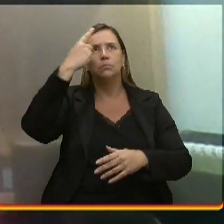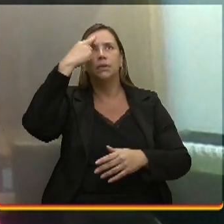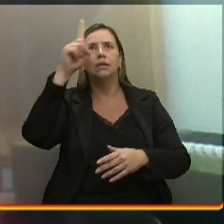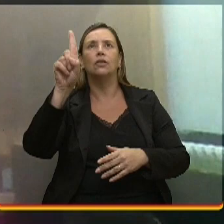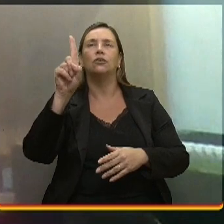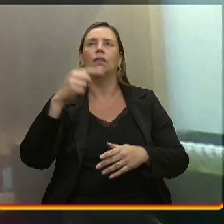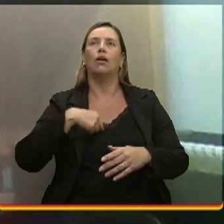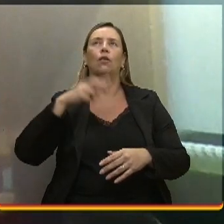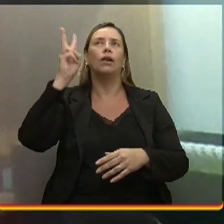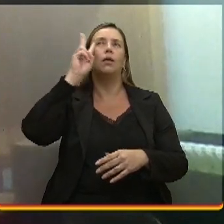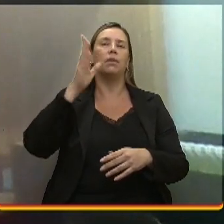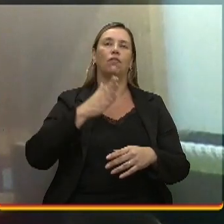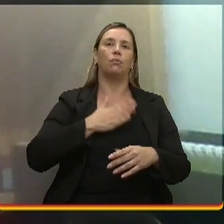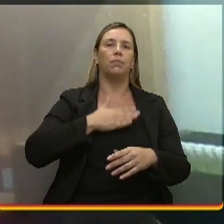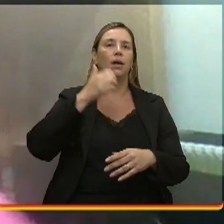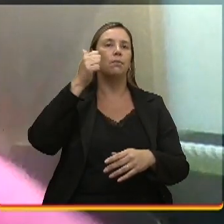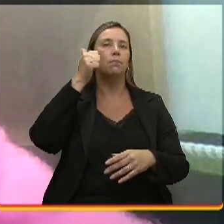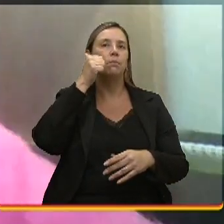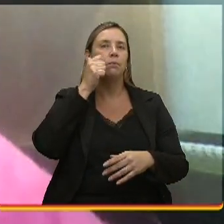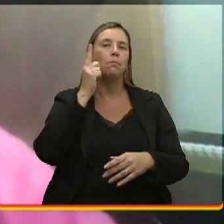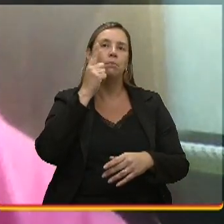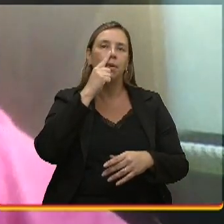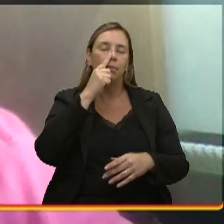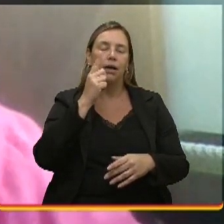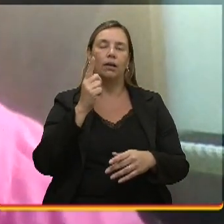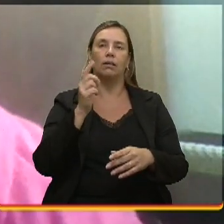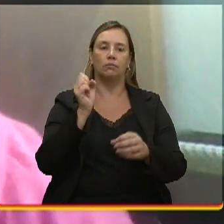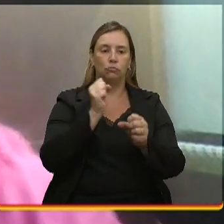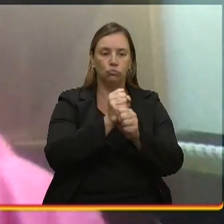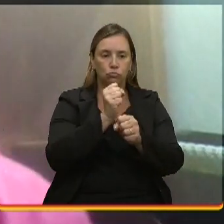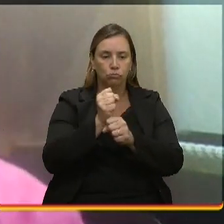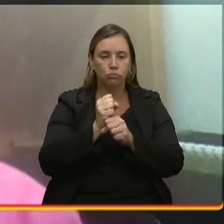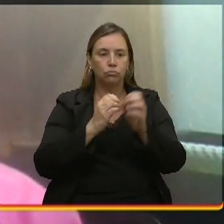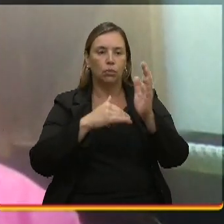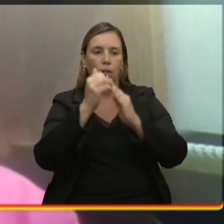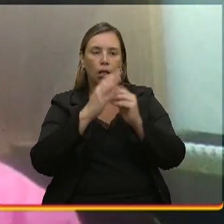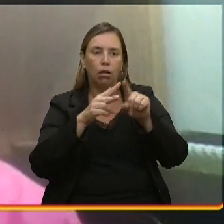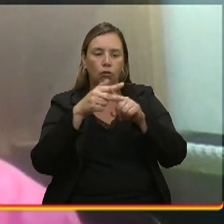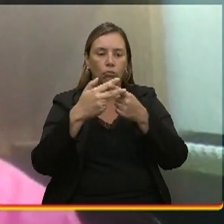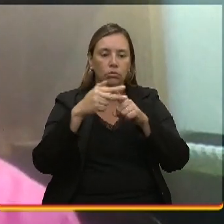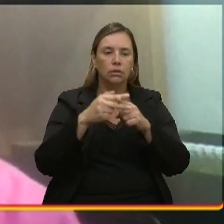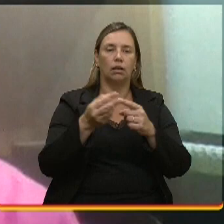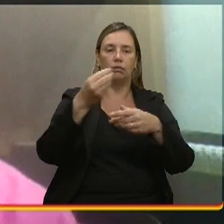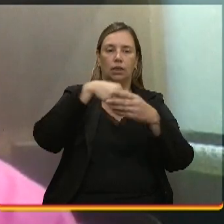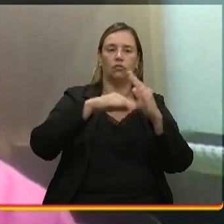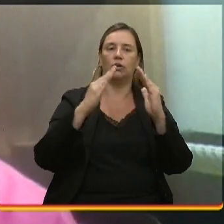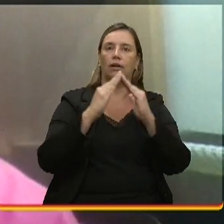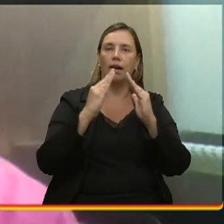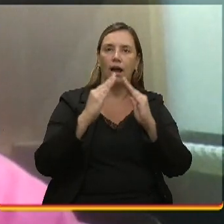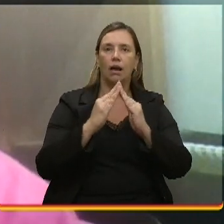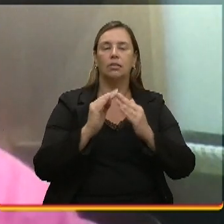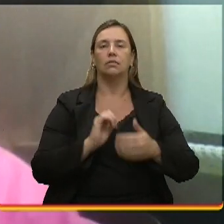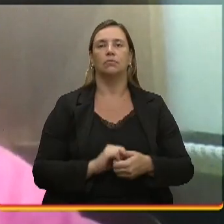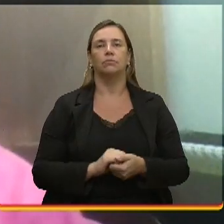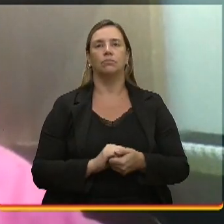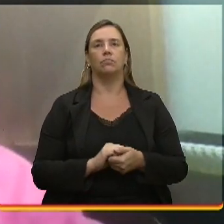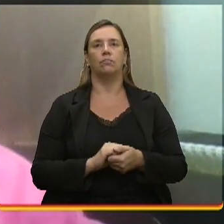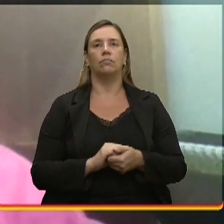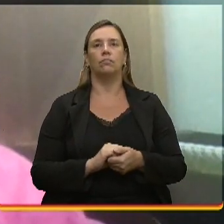que eu tinha da minha mãe que fazia os pequenos concertos em casa. E nem tão poucos também, porque a gente fazia muita coisa em casa reformando.